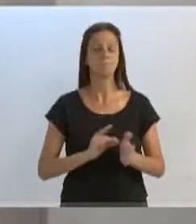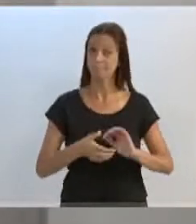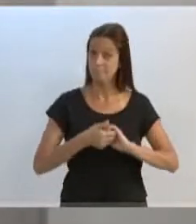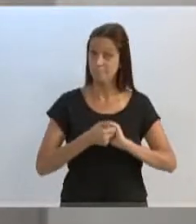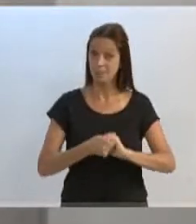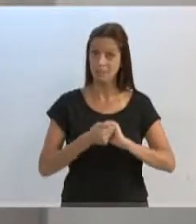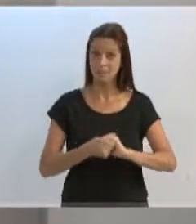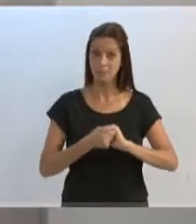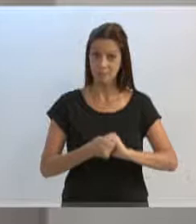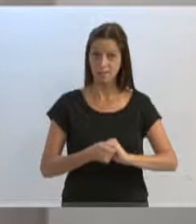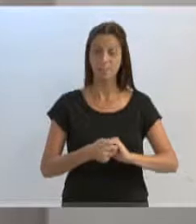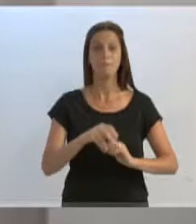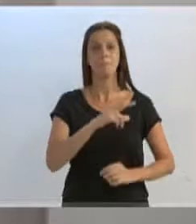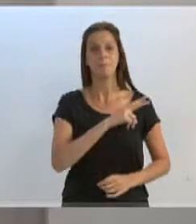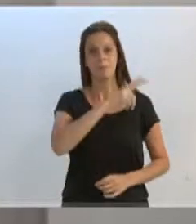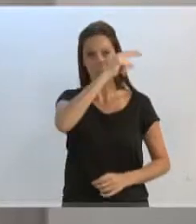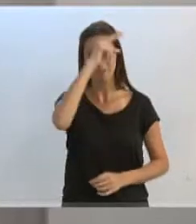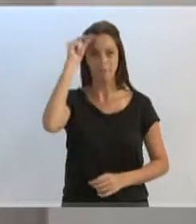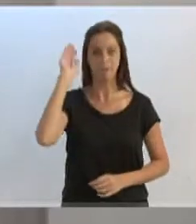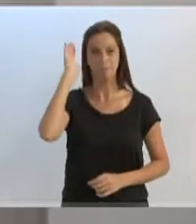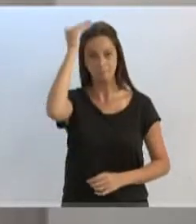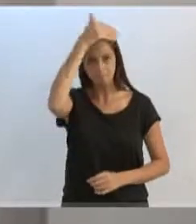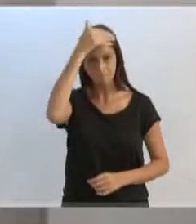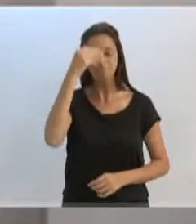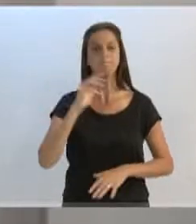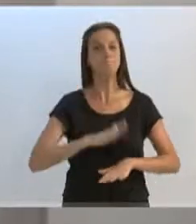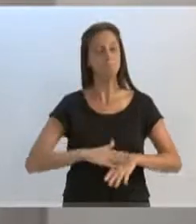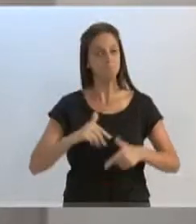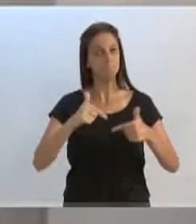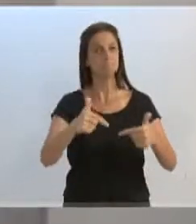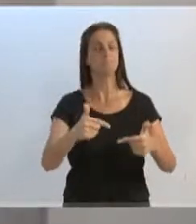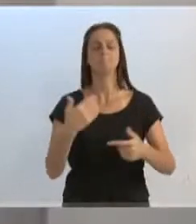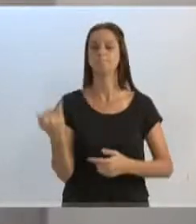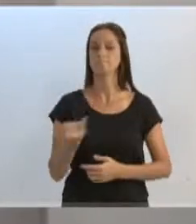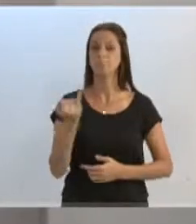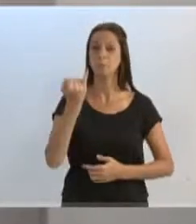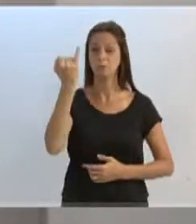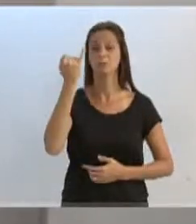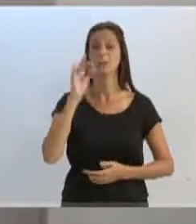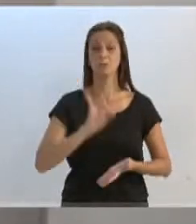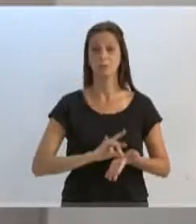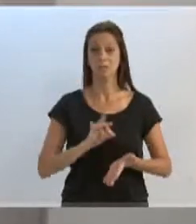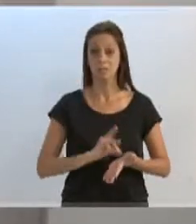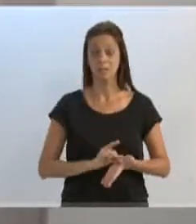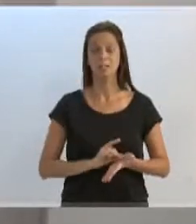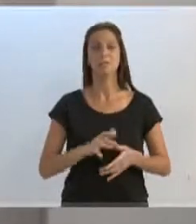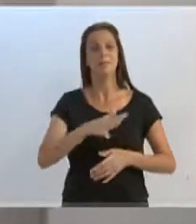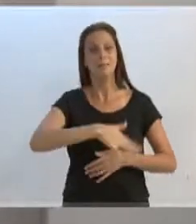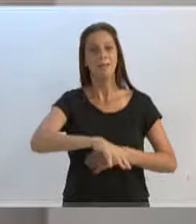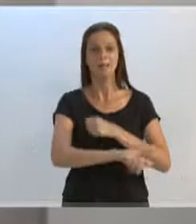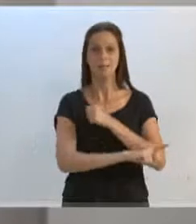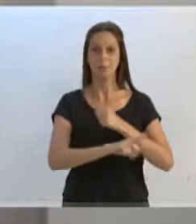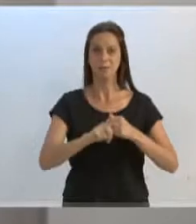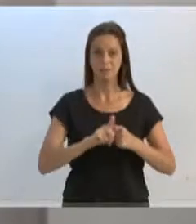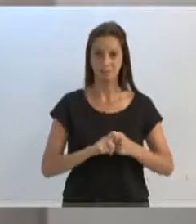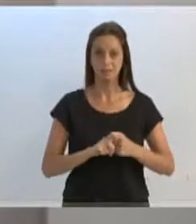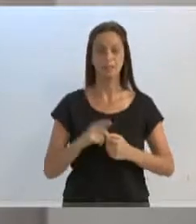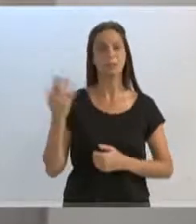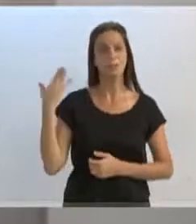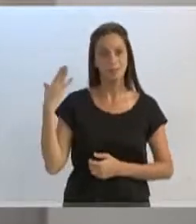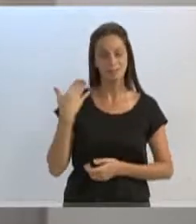ao prefeito Mário Wildebrand por essas ações muito importantes lá para o grande Garcia, que foram